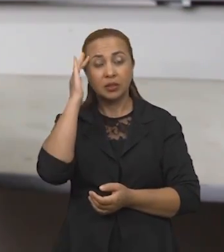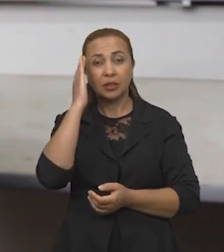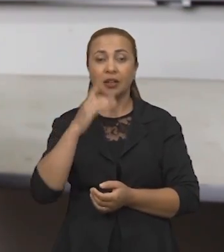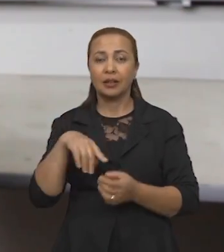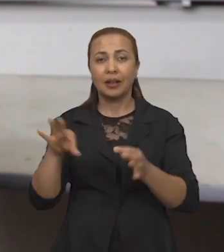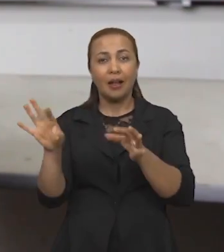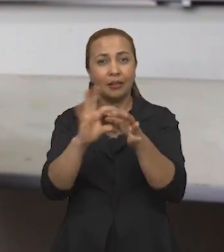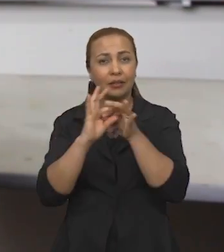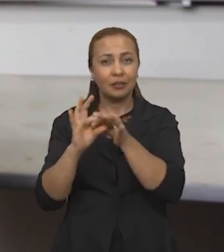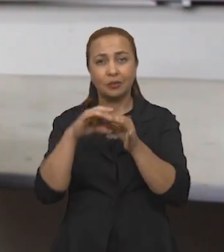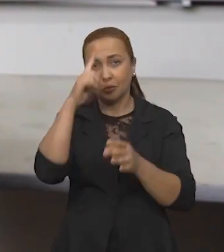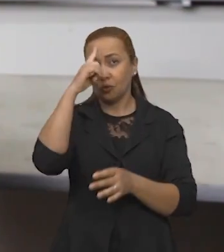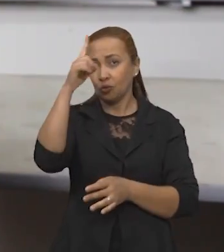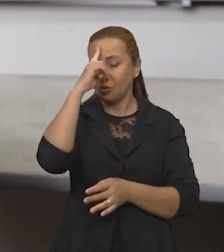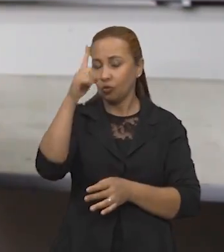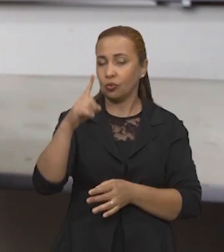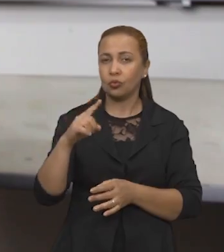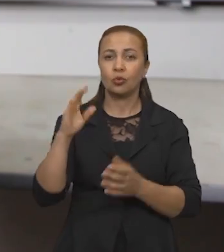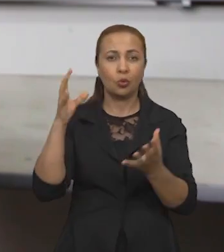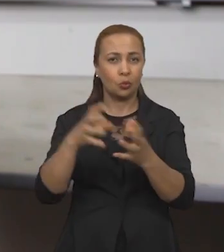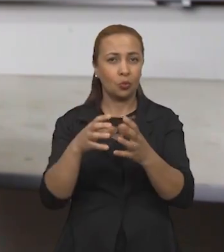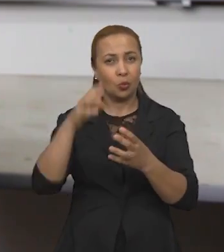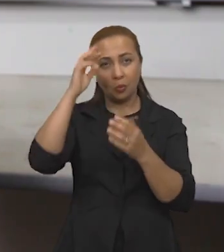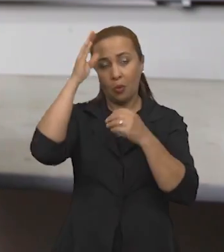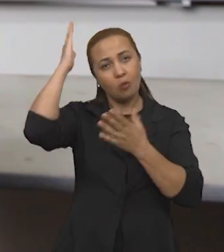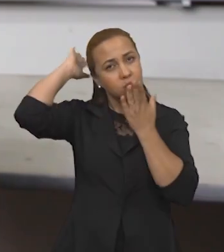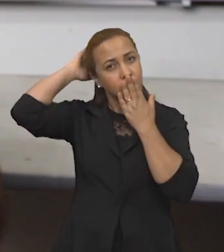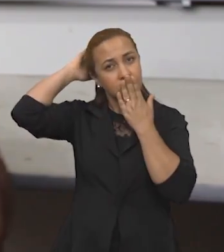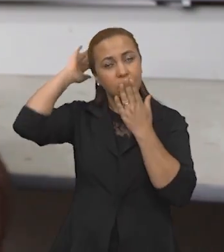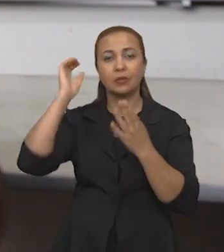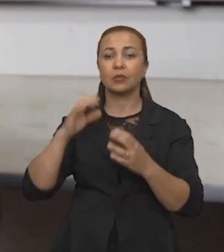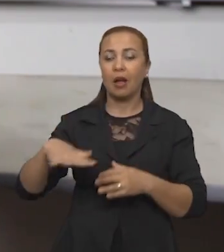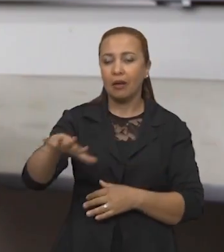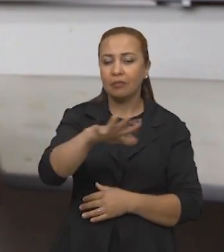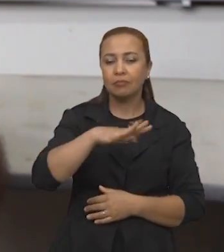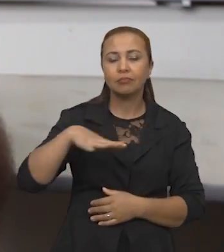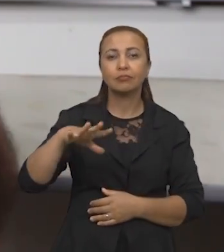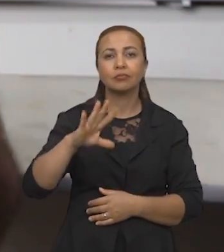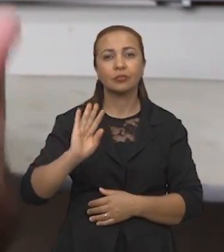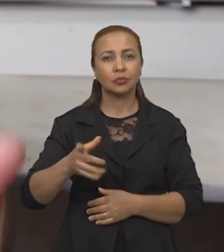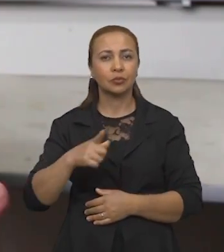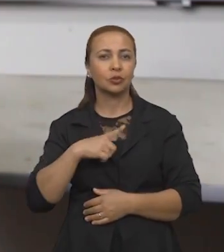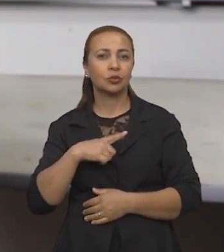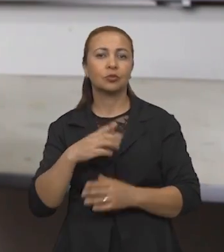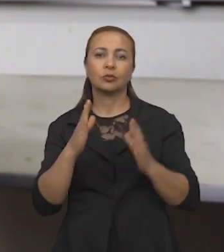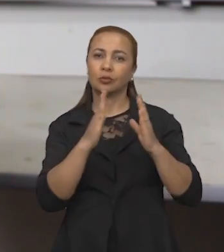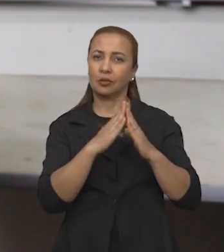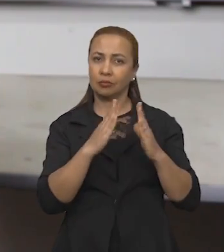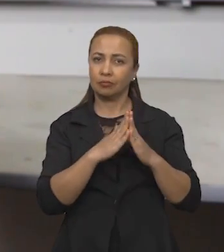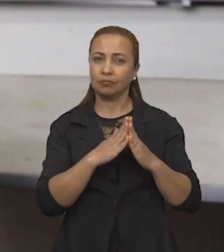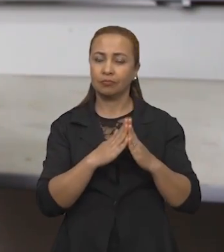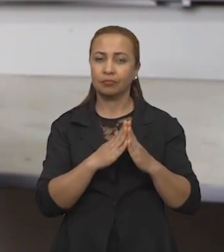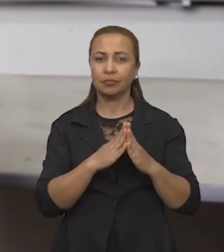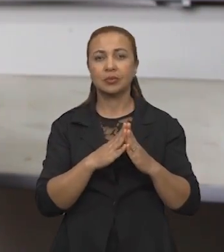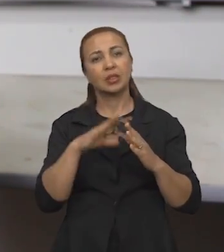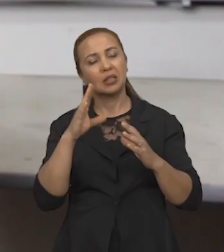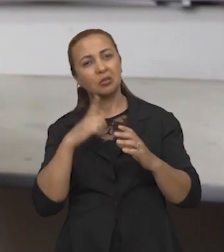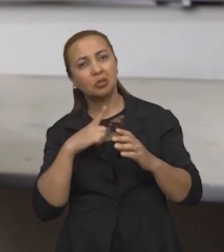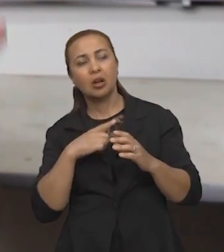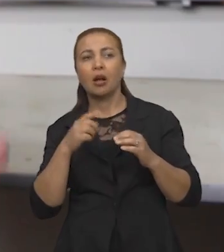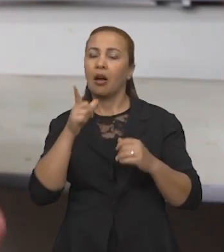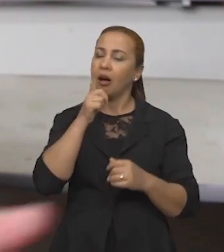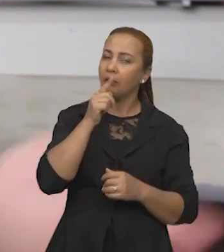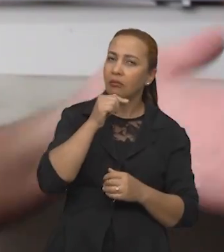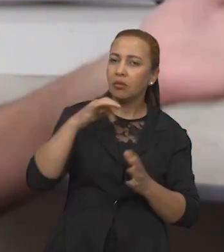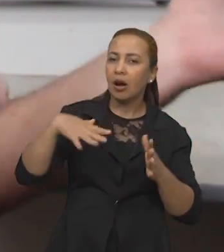ligado, inclusive, ao cotidiano deles, é a área que eles habitavam. Geralmente, são áreas